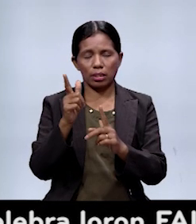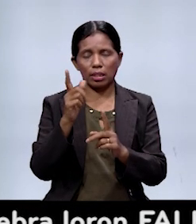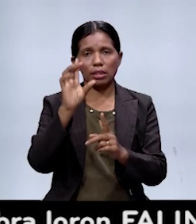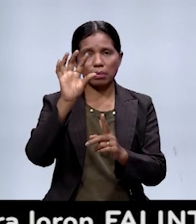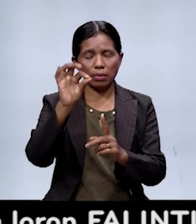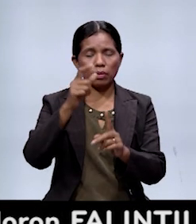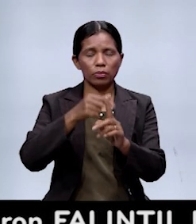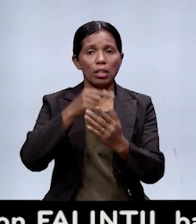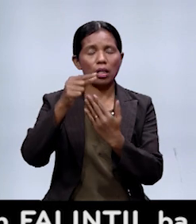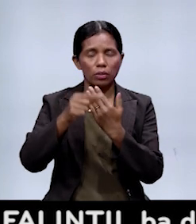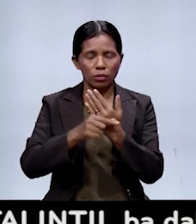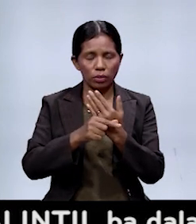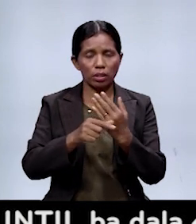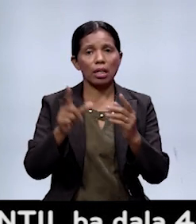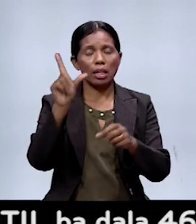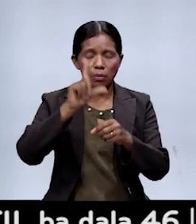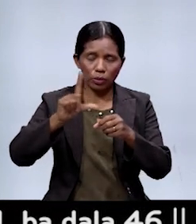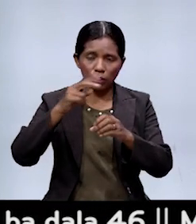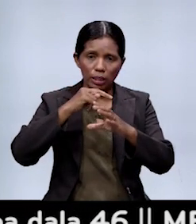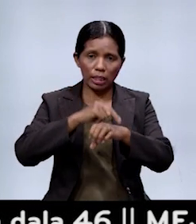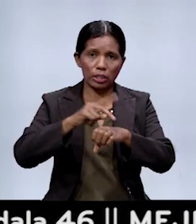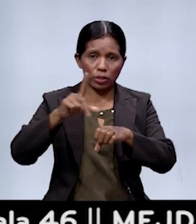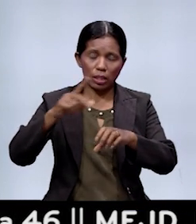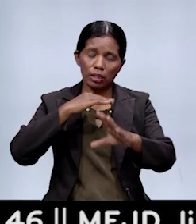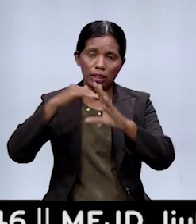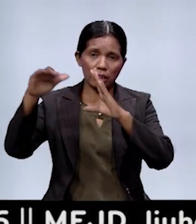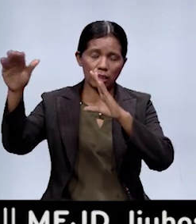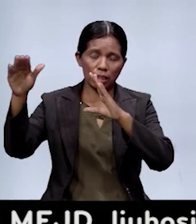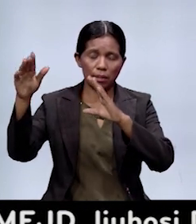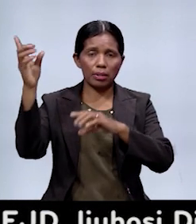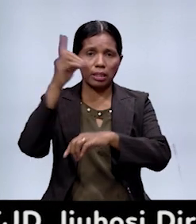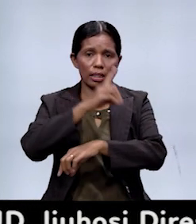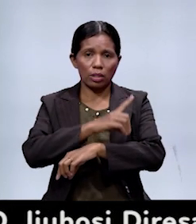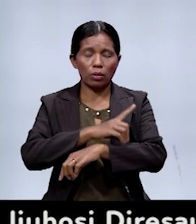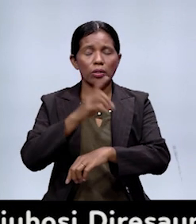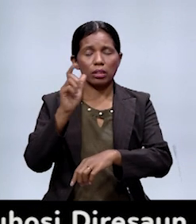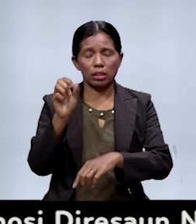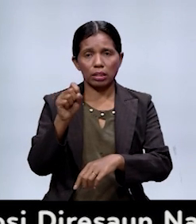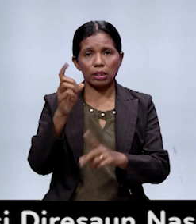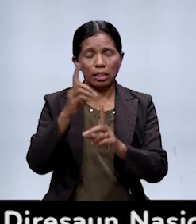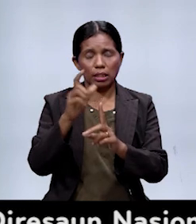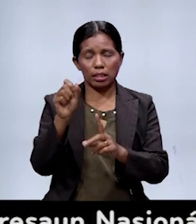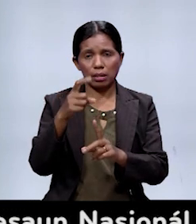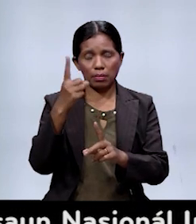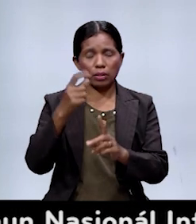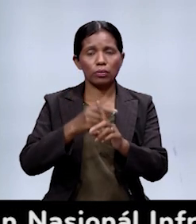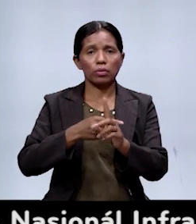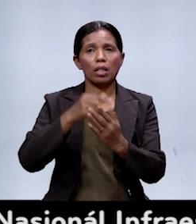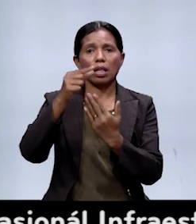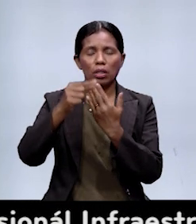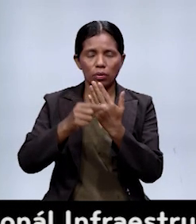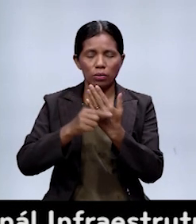laboratório nacional Harukabahalo, sequenciação xenômica, iha loron sanuluresin Ida Fulanagosto, iha Melbourne,